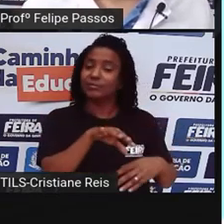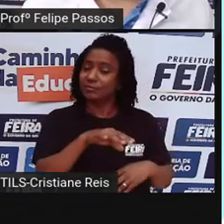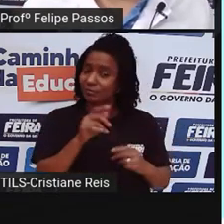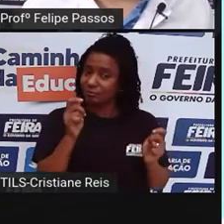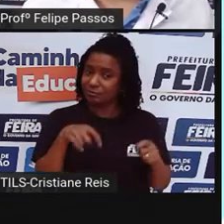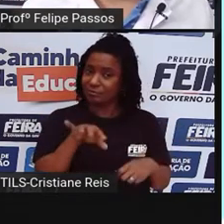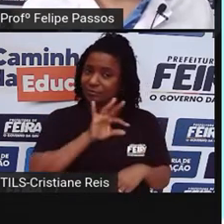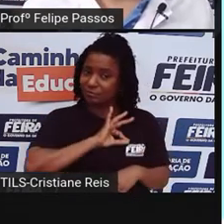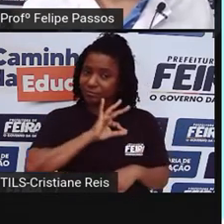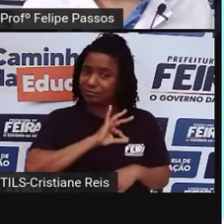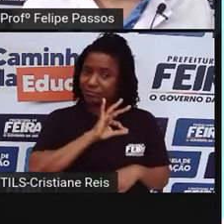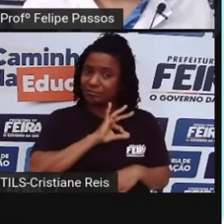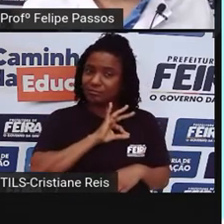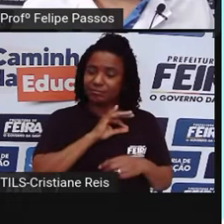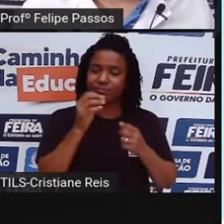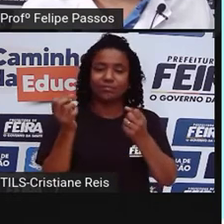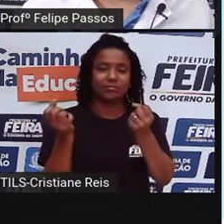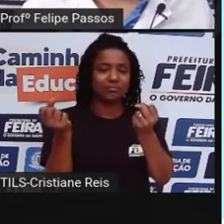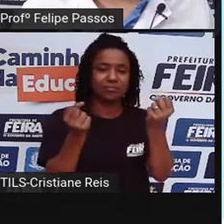e aprender